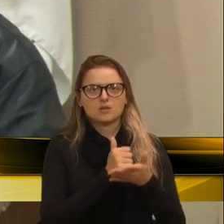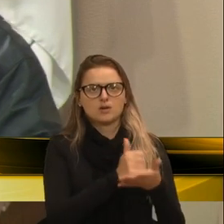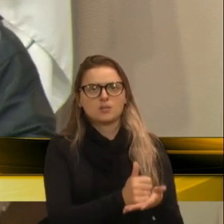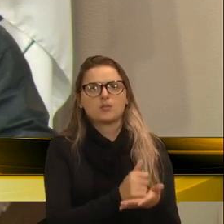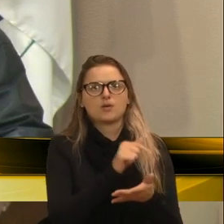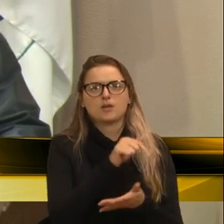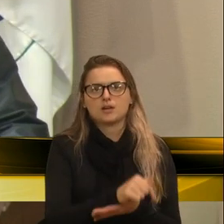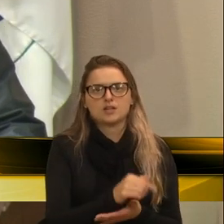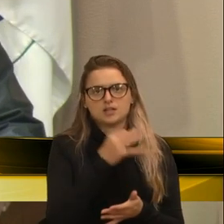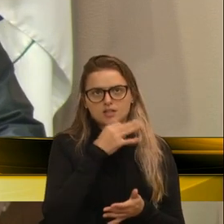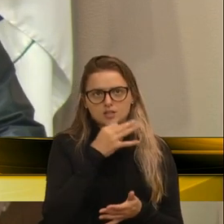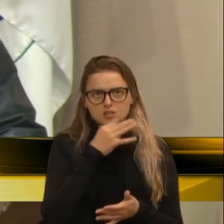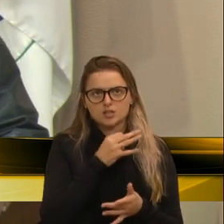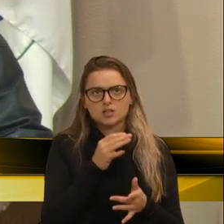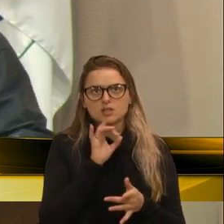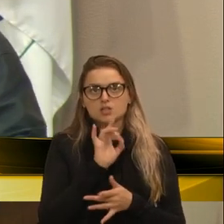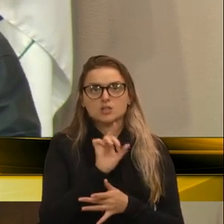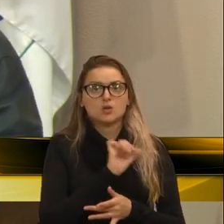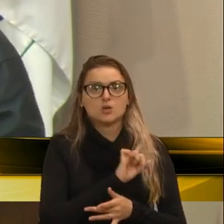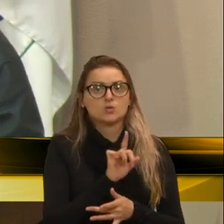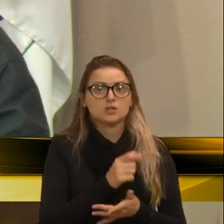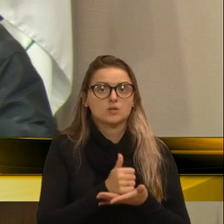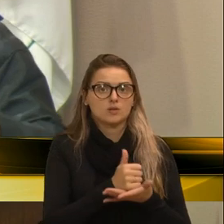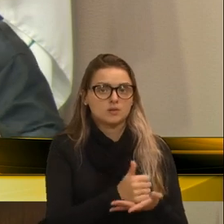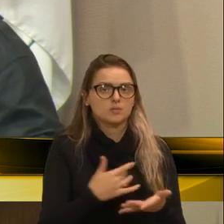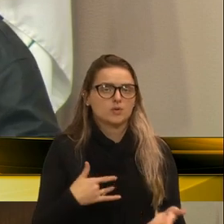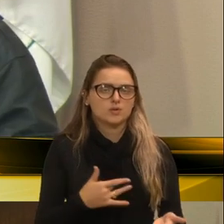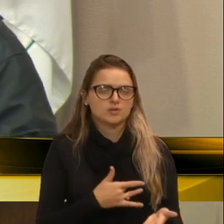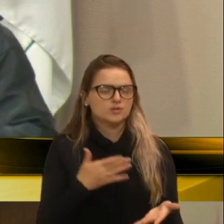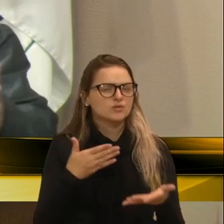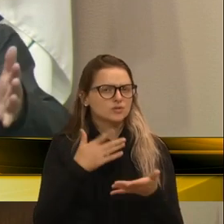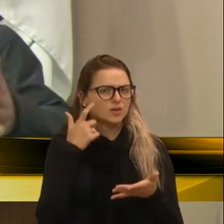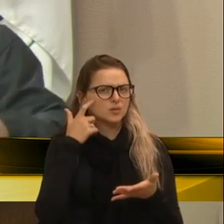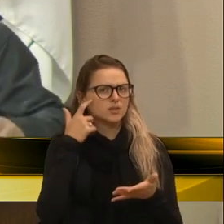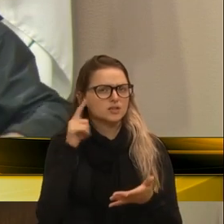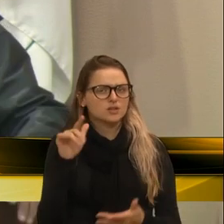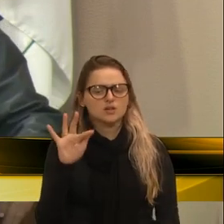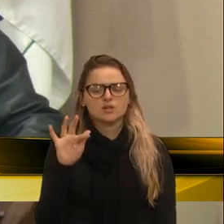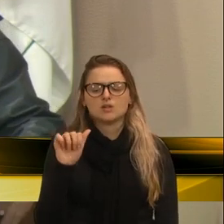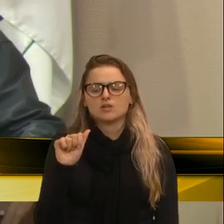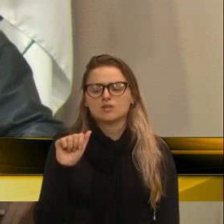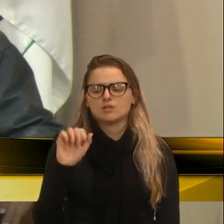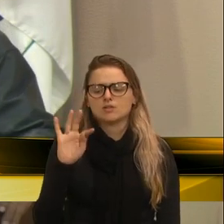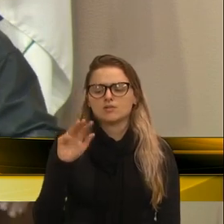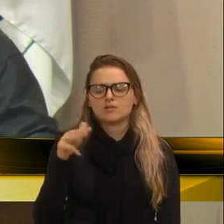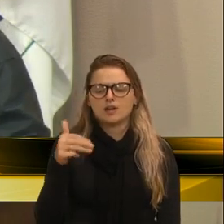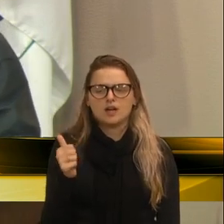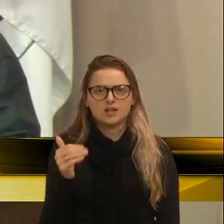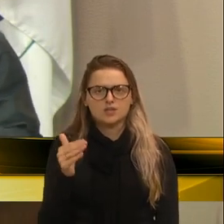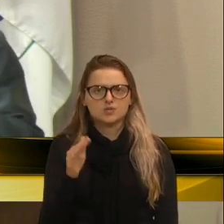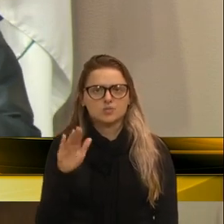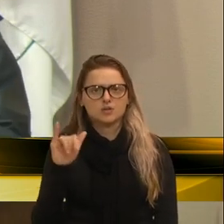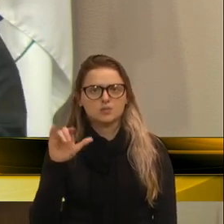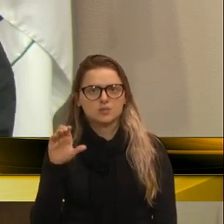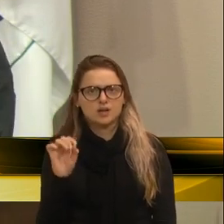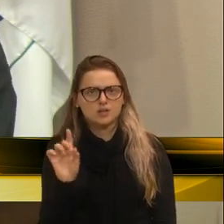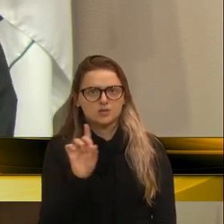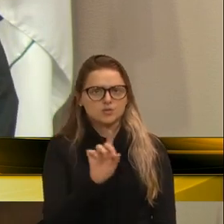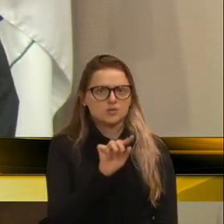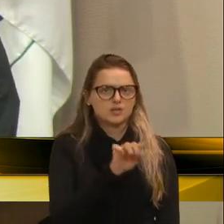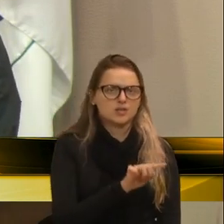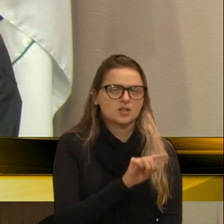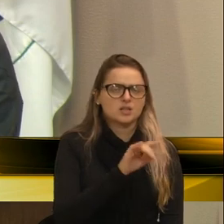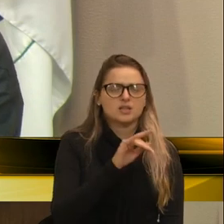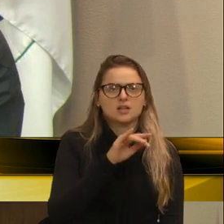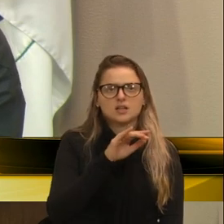aqui em Caxias. Pela saúde. Já pensou mandar a lei para o Fátima abaixo das pessoas do Parque Oasis? Imaginou mandar lá para o Fátima, onde